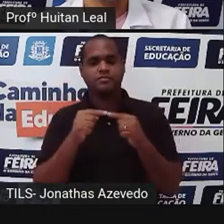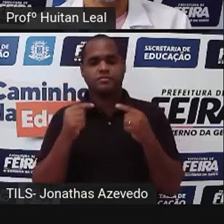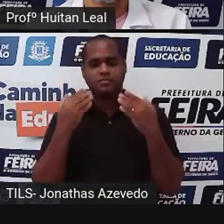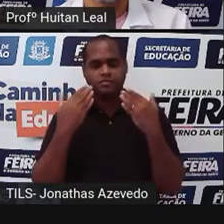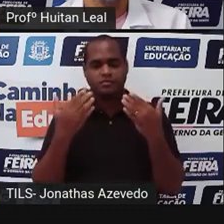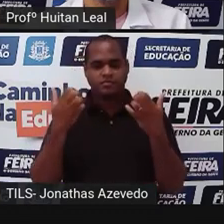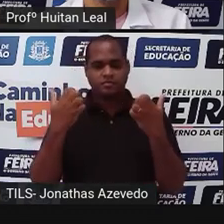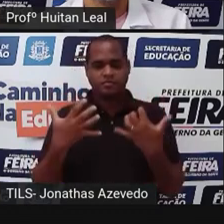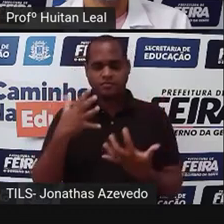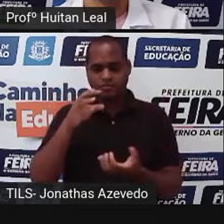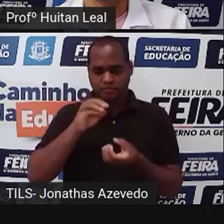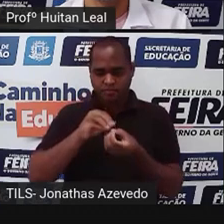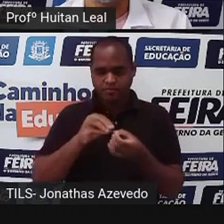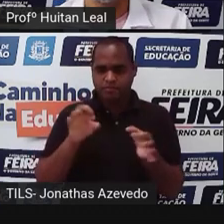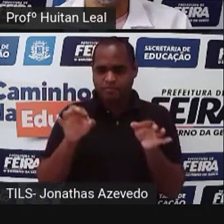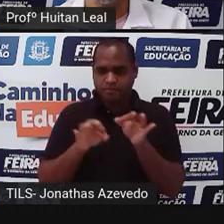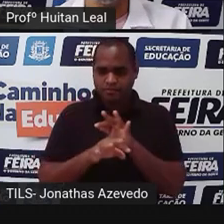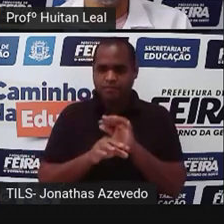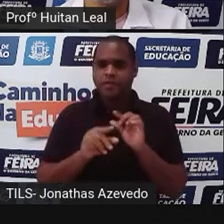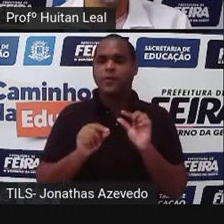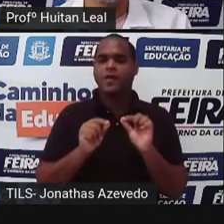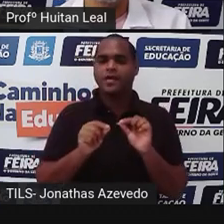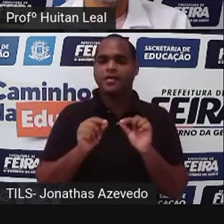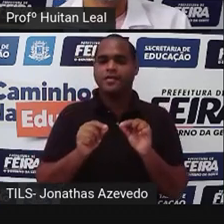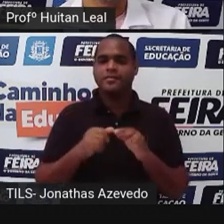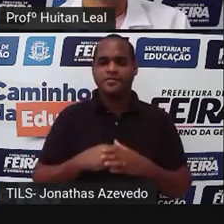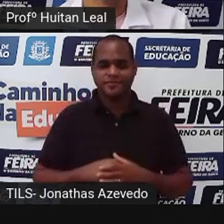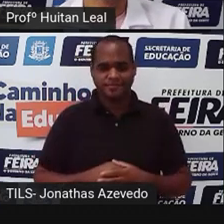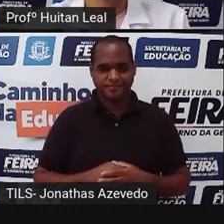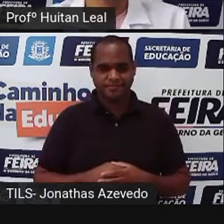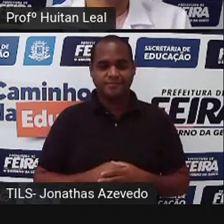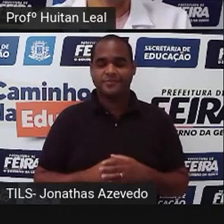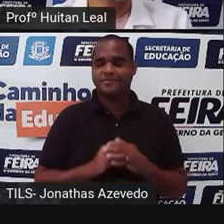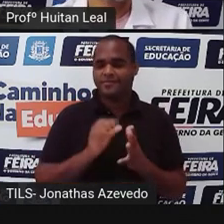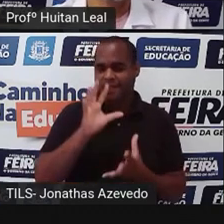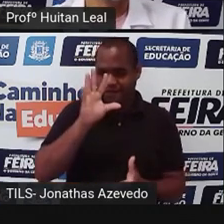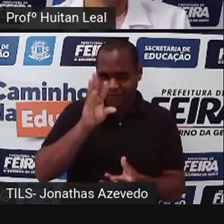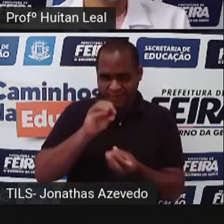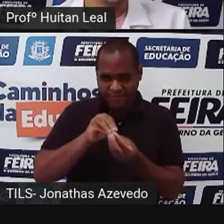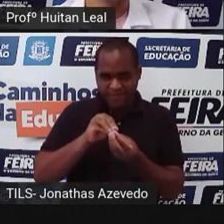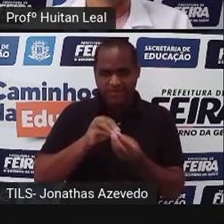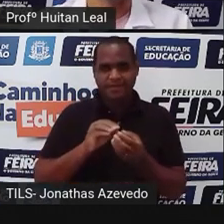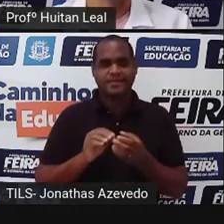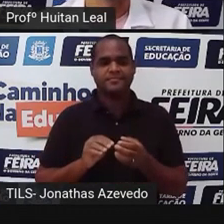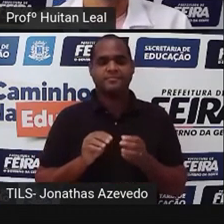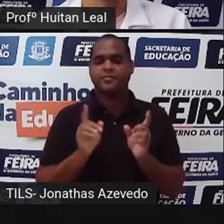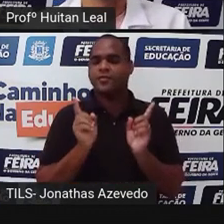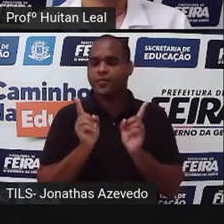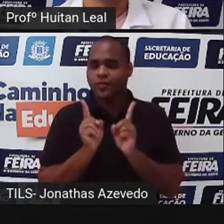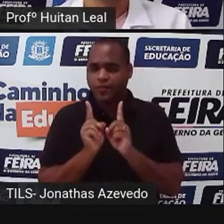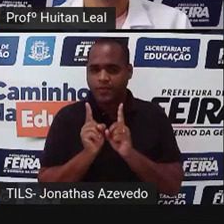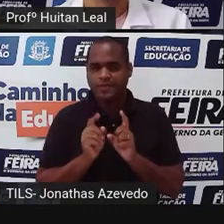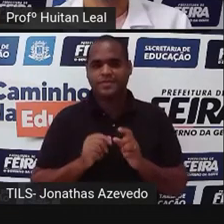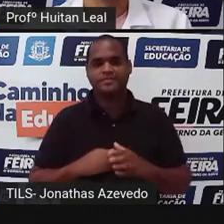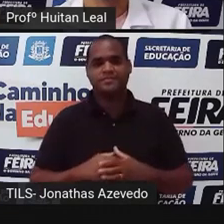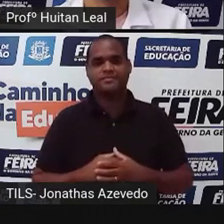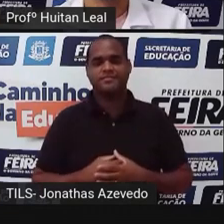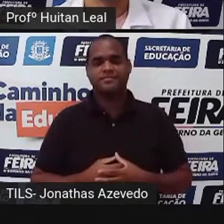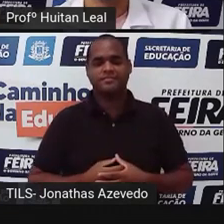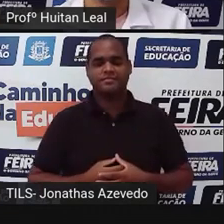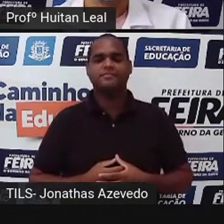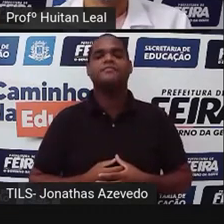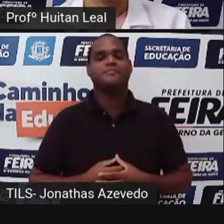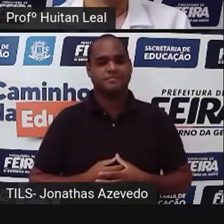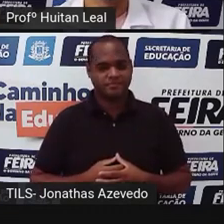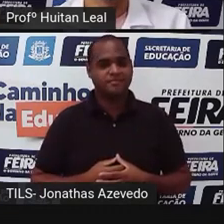condensada e completa. Condensada, vamos dizer assim, resumida, curta. Ok? Então, o